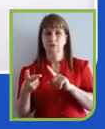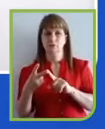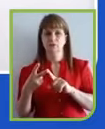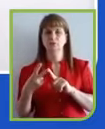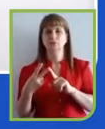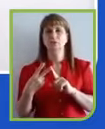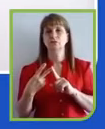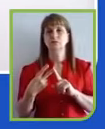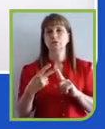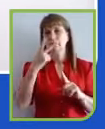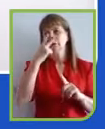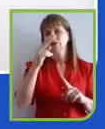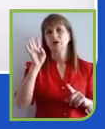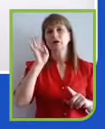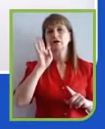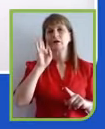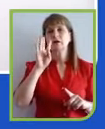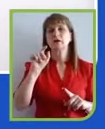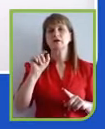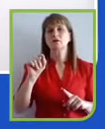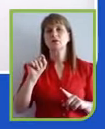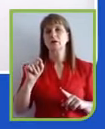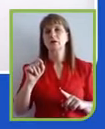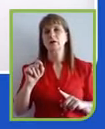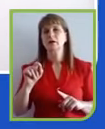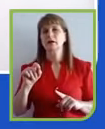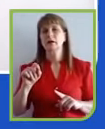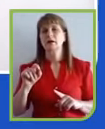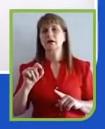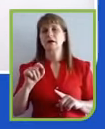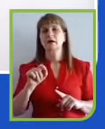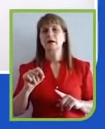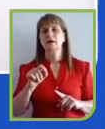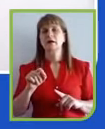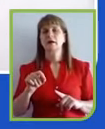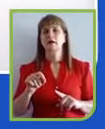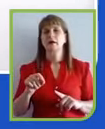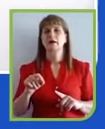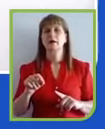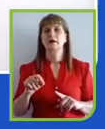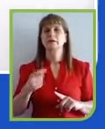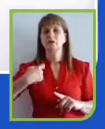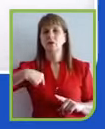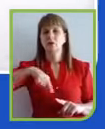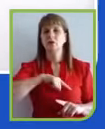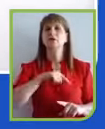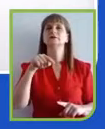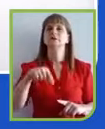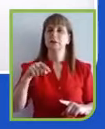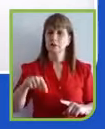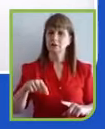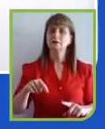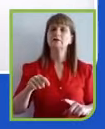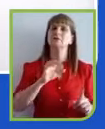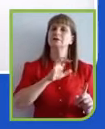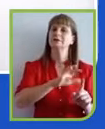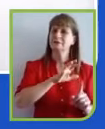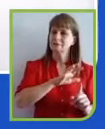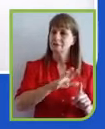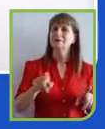até falado pelo Renato, é a tal da mobilidade. A gente está aqui e tudo. É uma tendência. A gente fala lá que